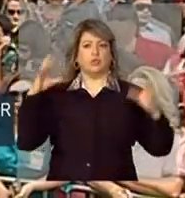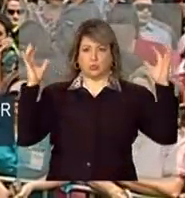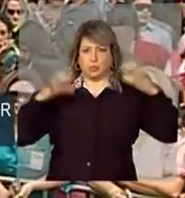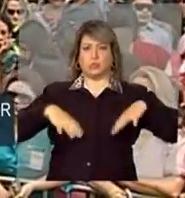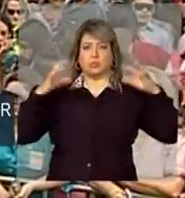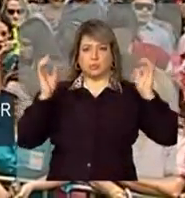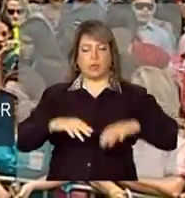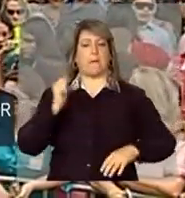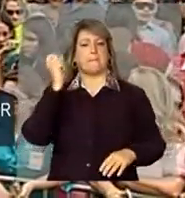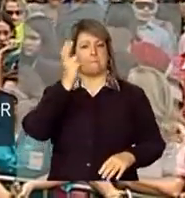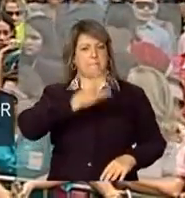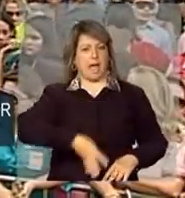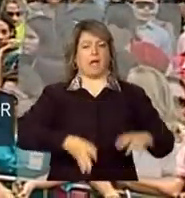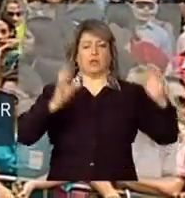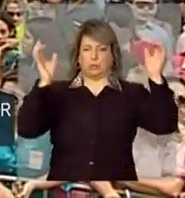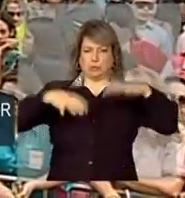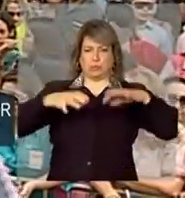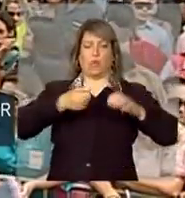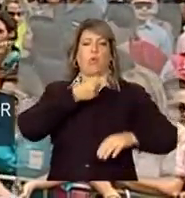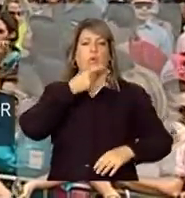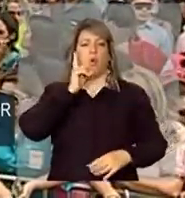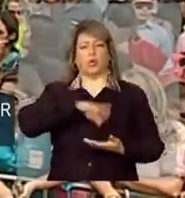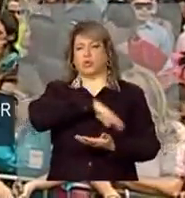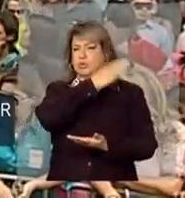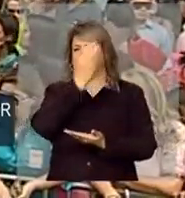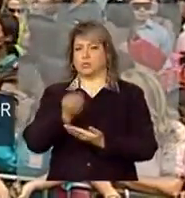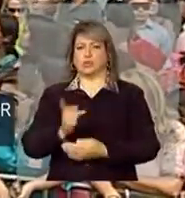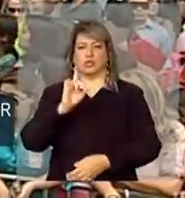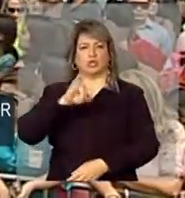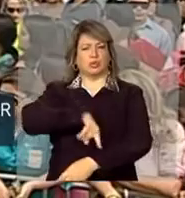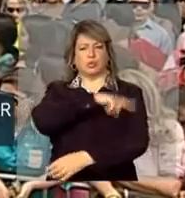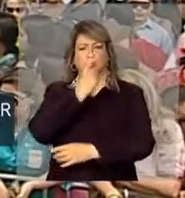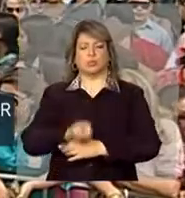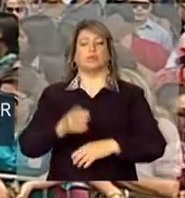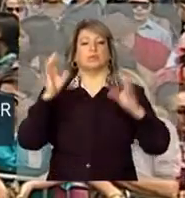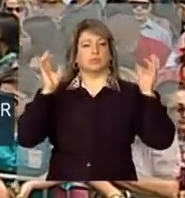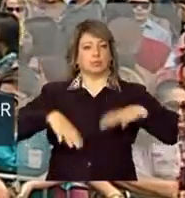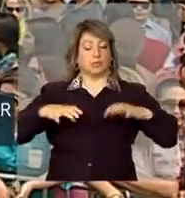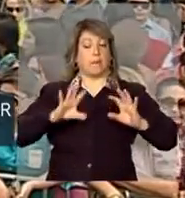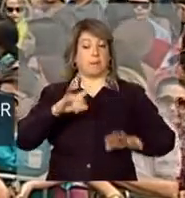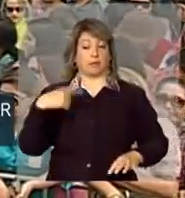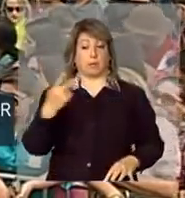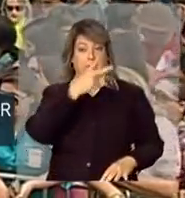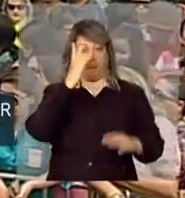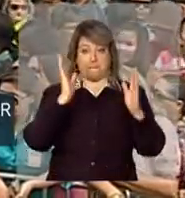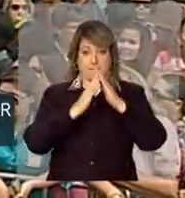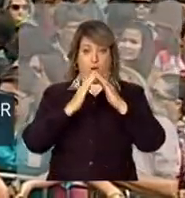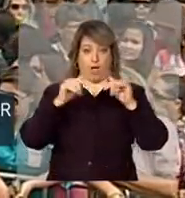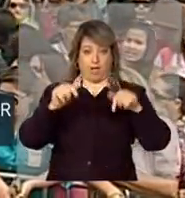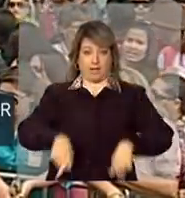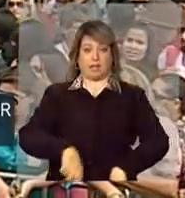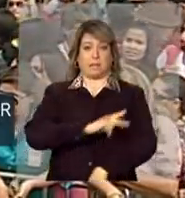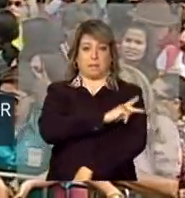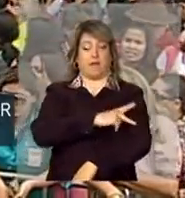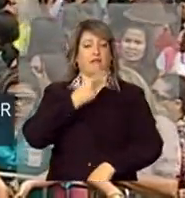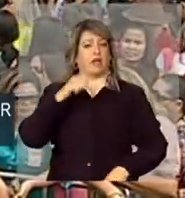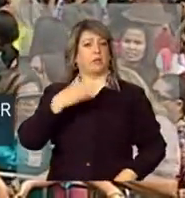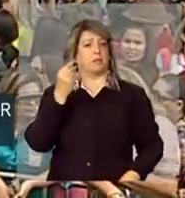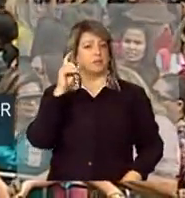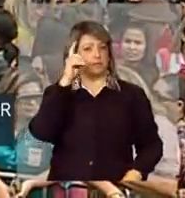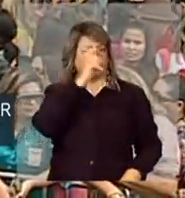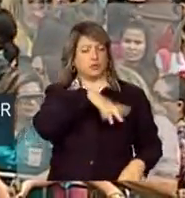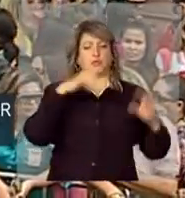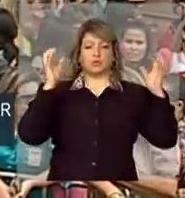madrugada toda, choveu ontem o dia inteiro, mas, segundo os moradores aqui da região, isso é super raro. Não acontece há cerca de dois anos,